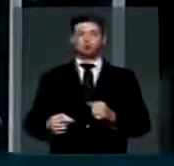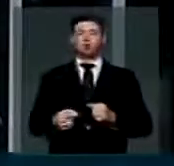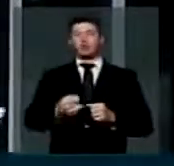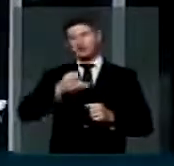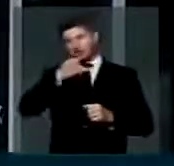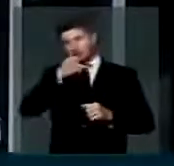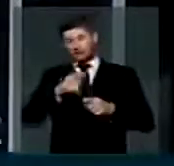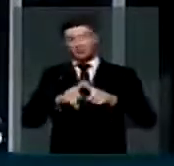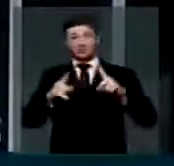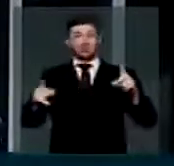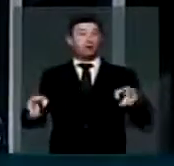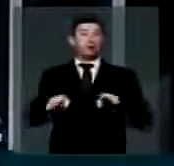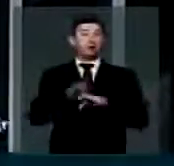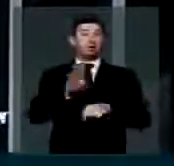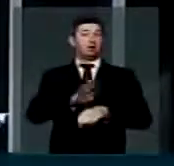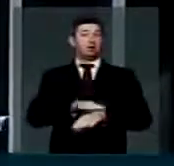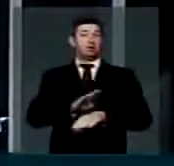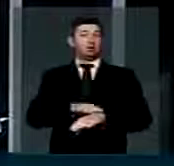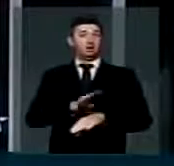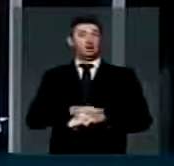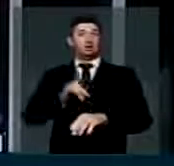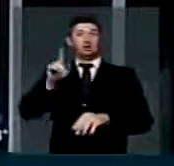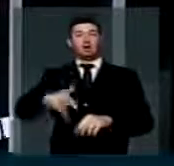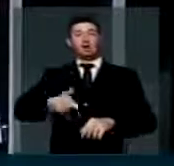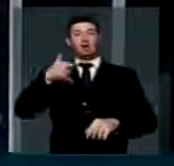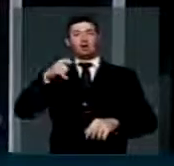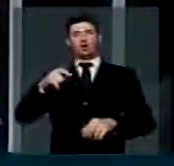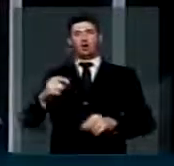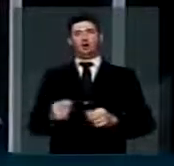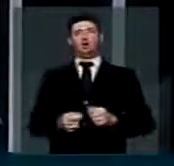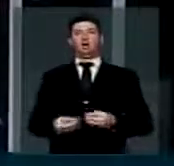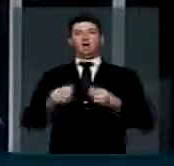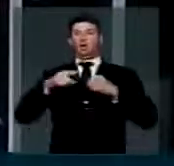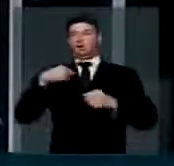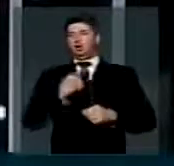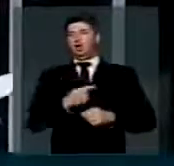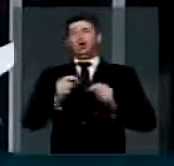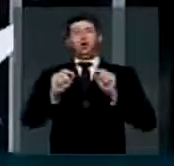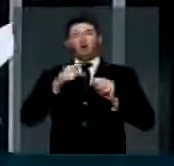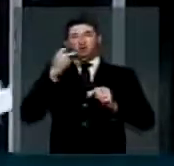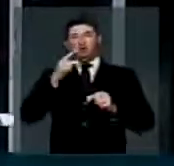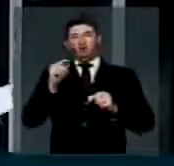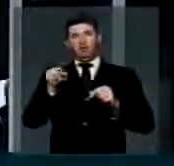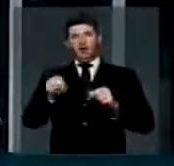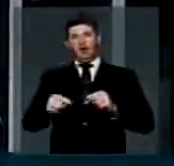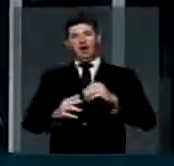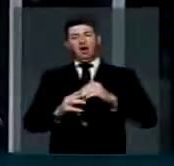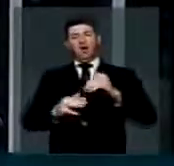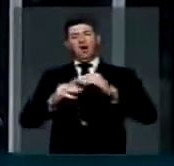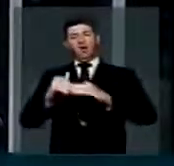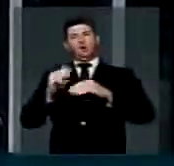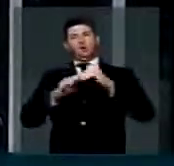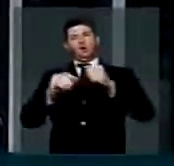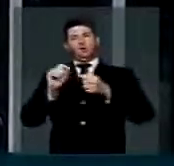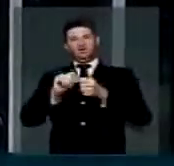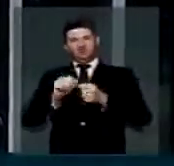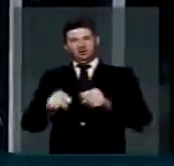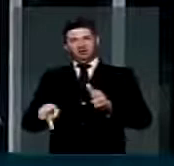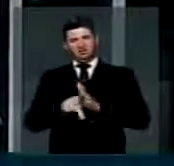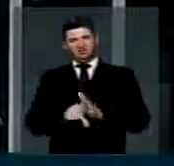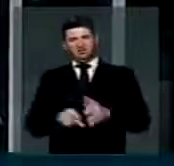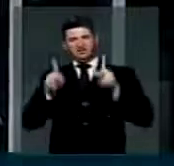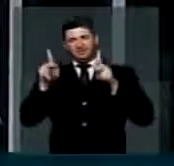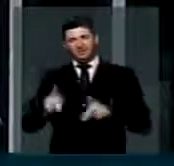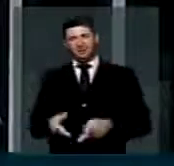triste, mas ao mesmo tempo, uma história de orgulho no que diz respeito a esta construção feita pelo